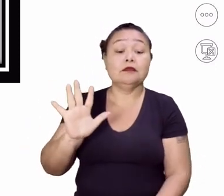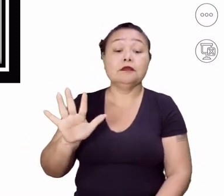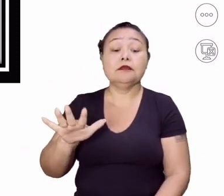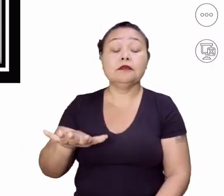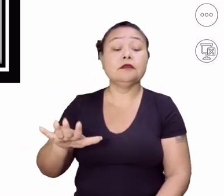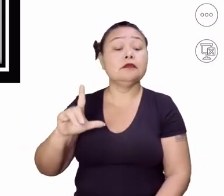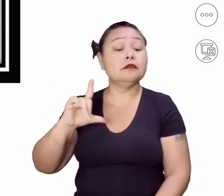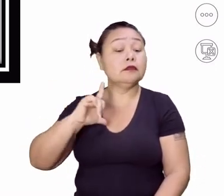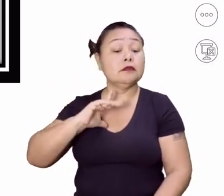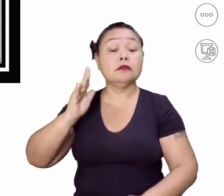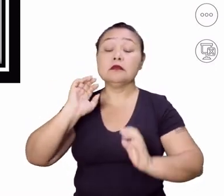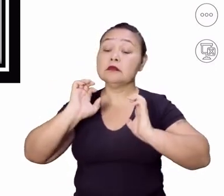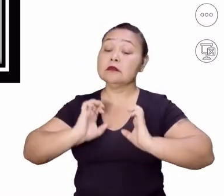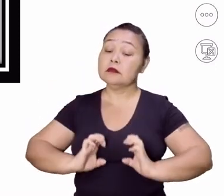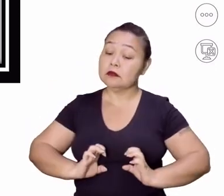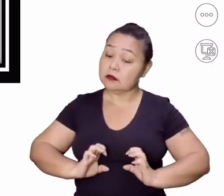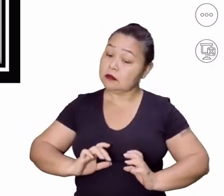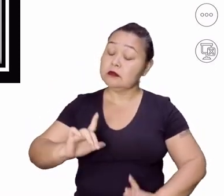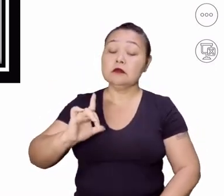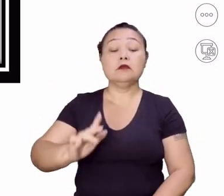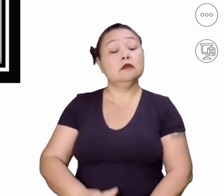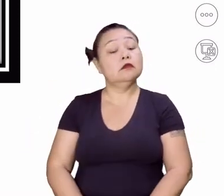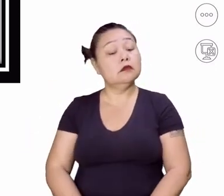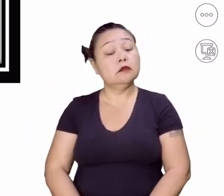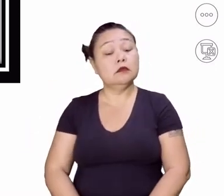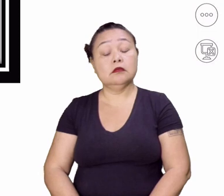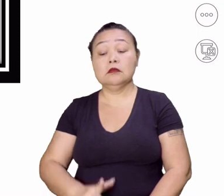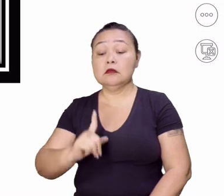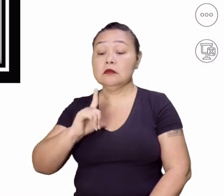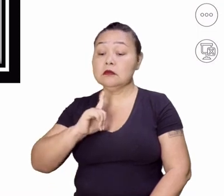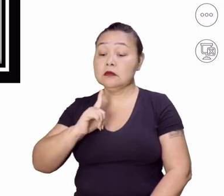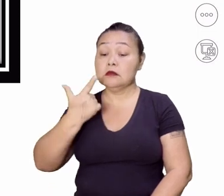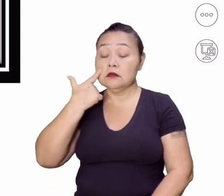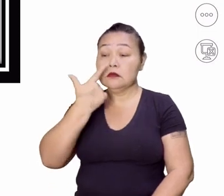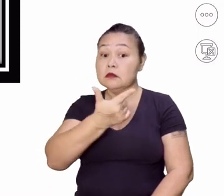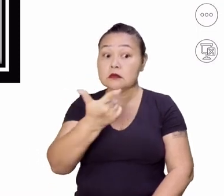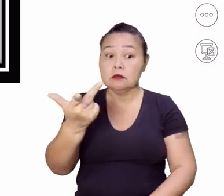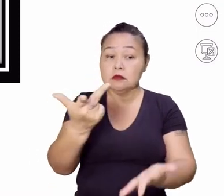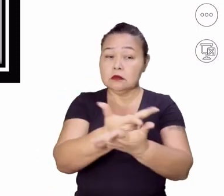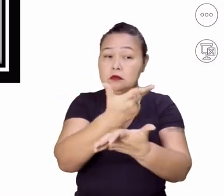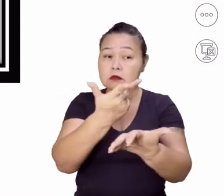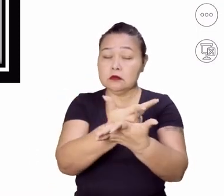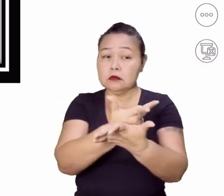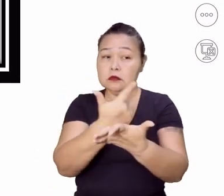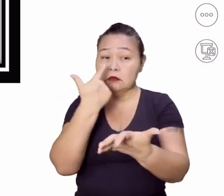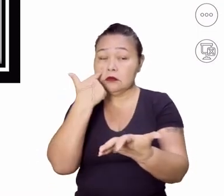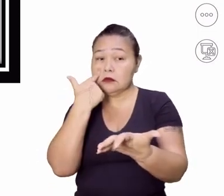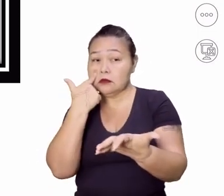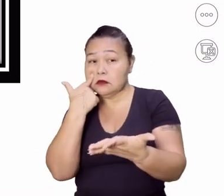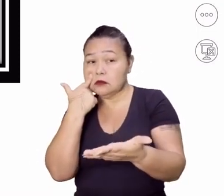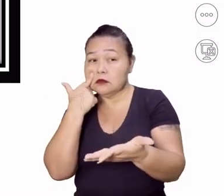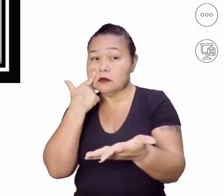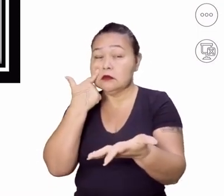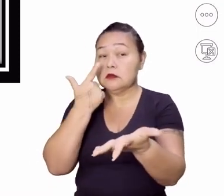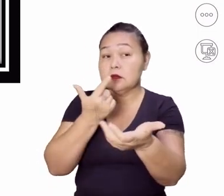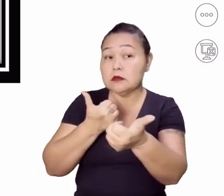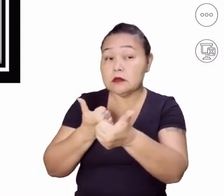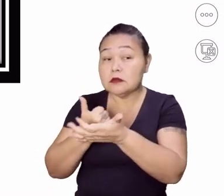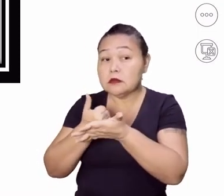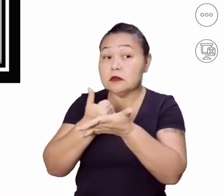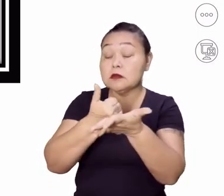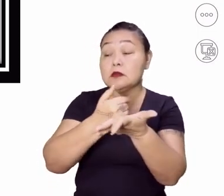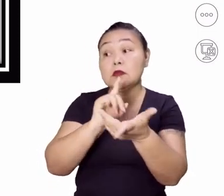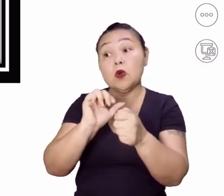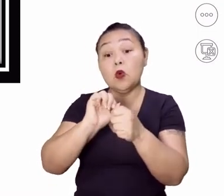Se ela tem ética no trabalho, se ela, ver uma coisa errada, ou ela vai seguir o que está errado, ou ela vai